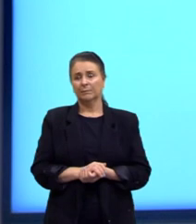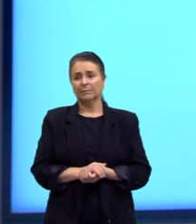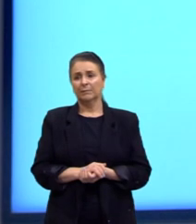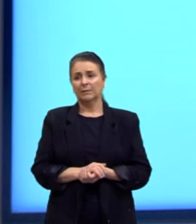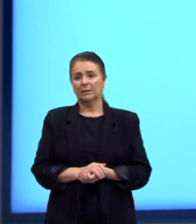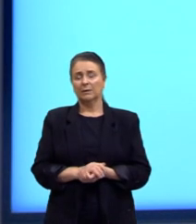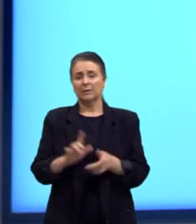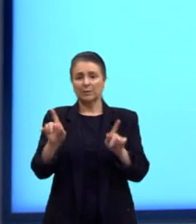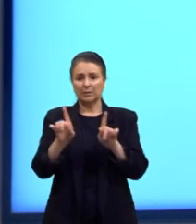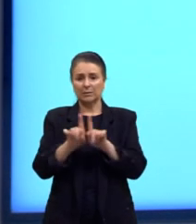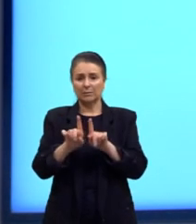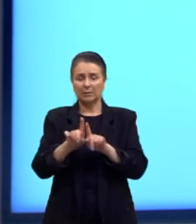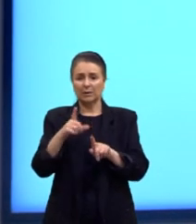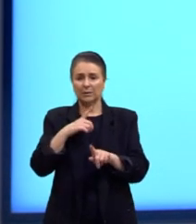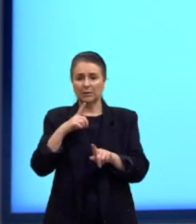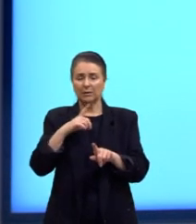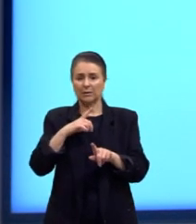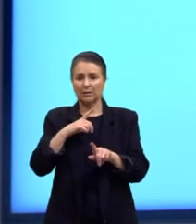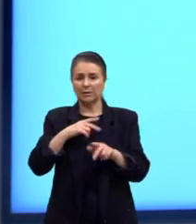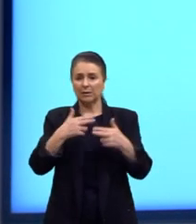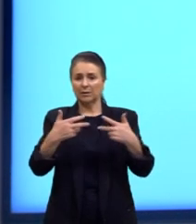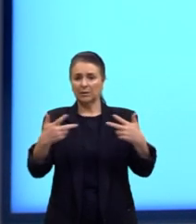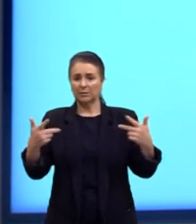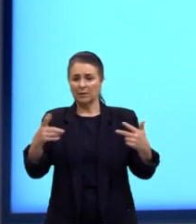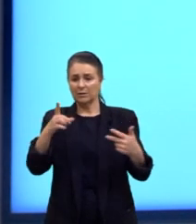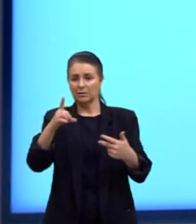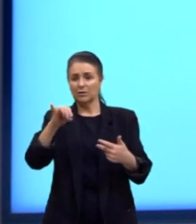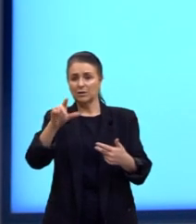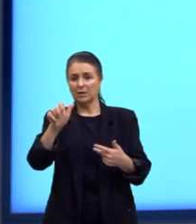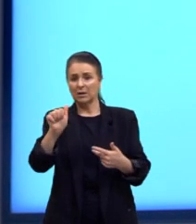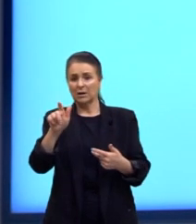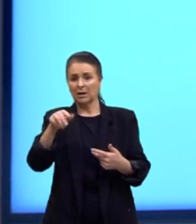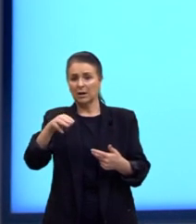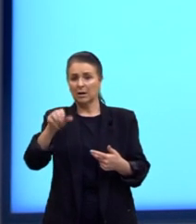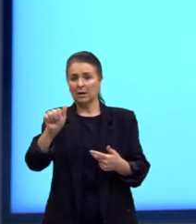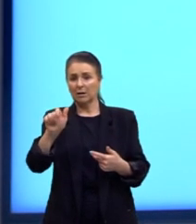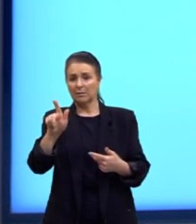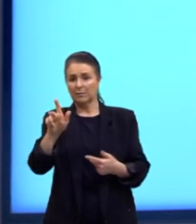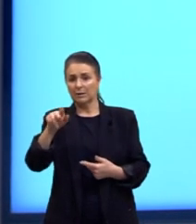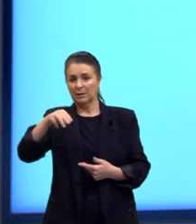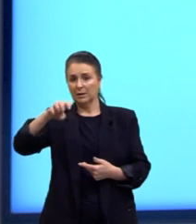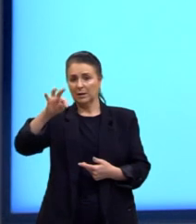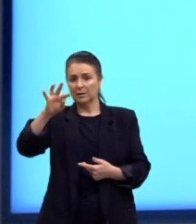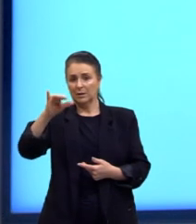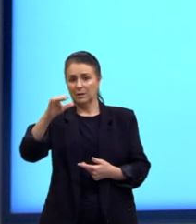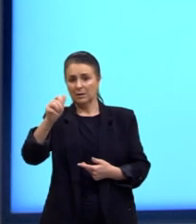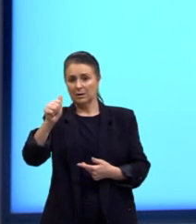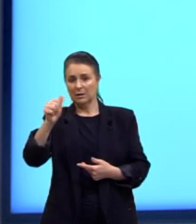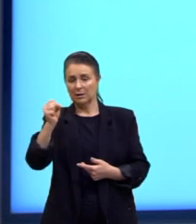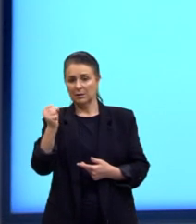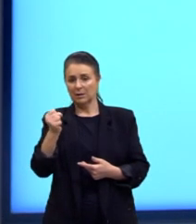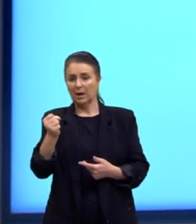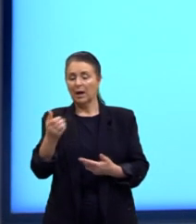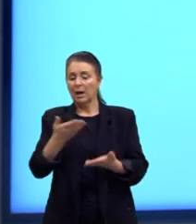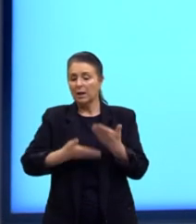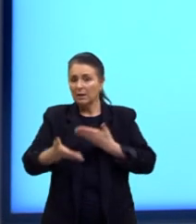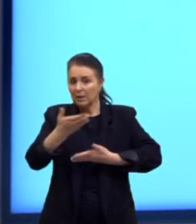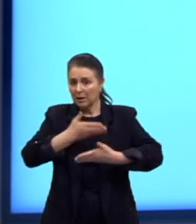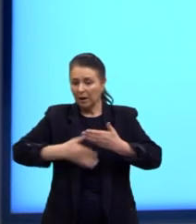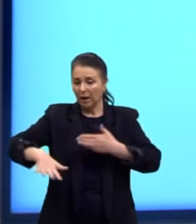E também temos as substâncias diamagnéticas, né? Que interagem, então, com o campo magnético,